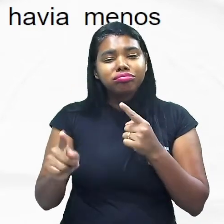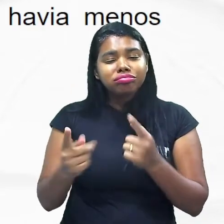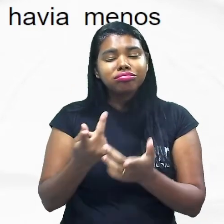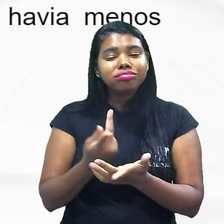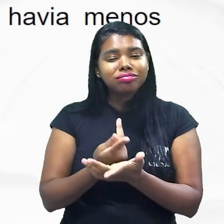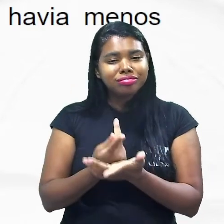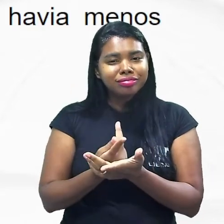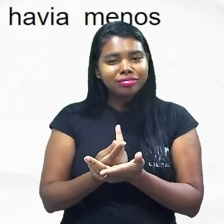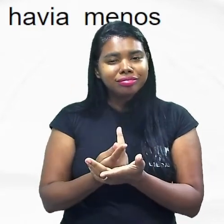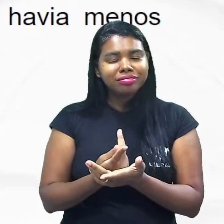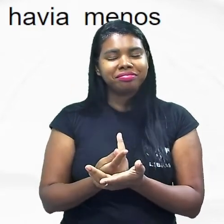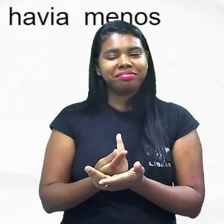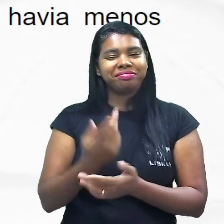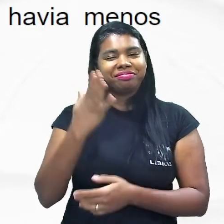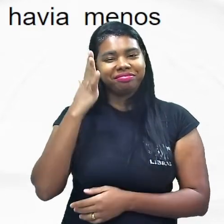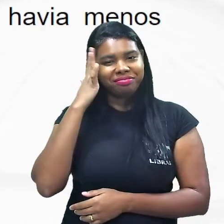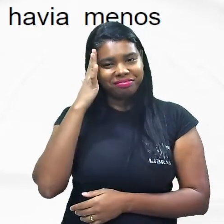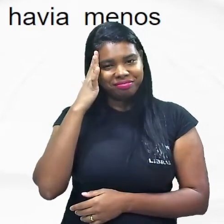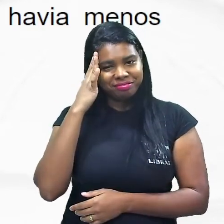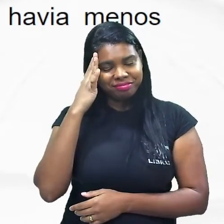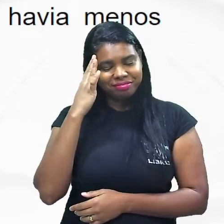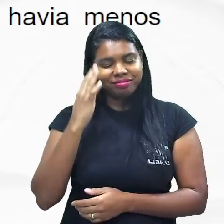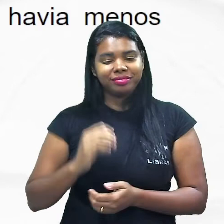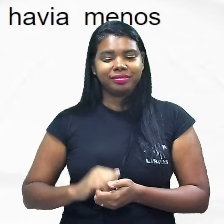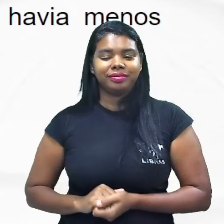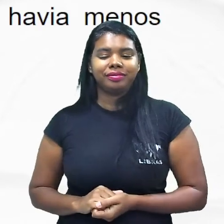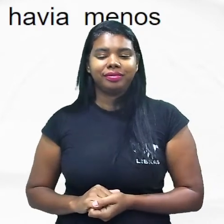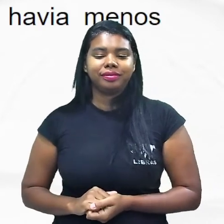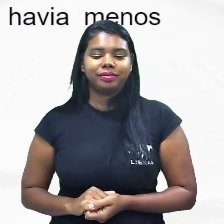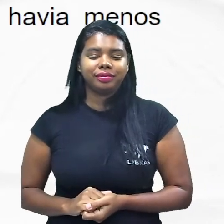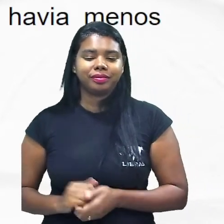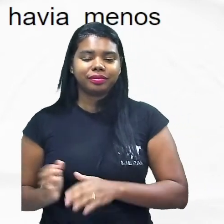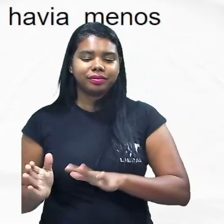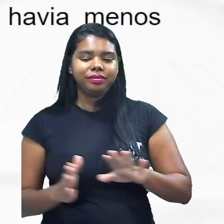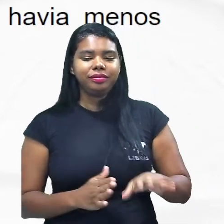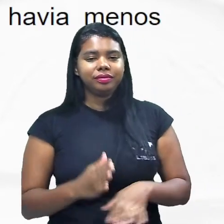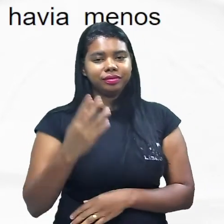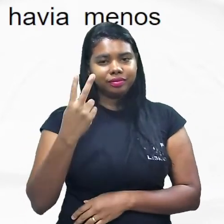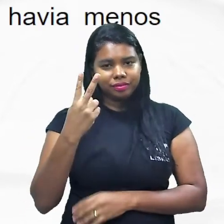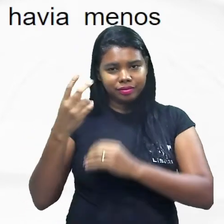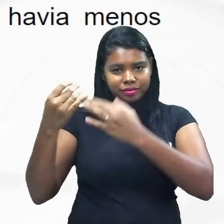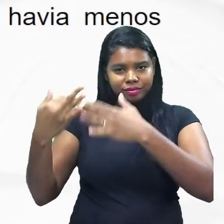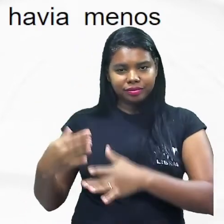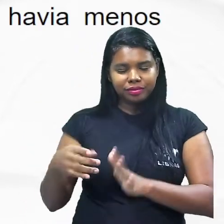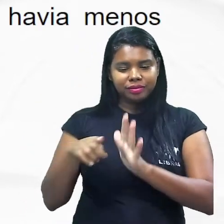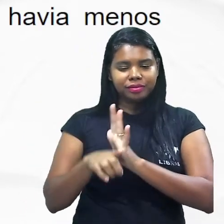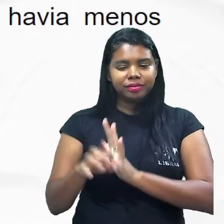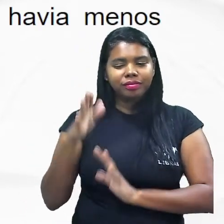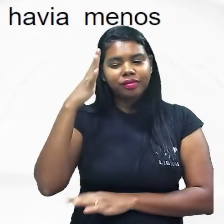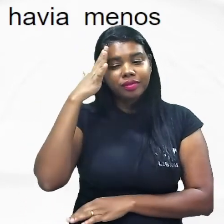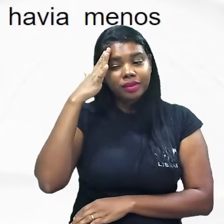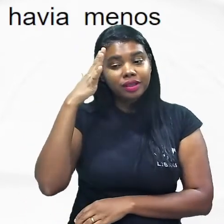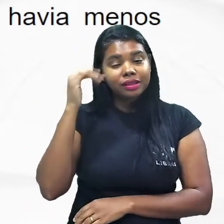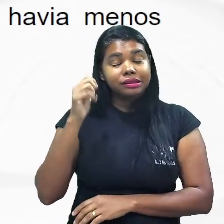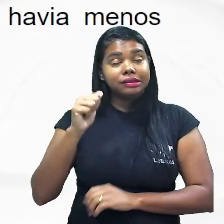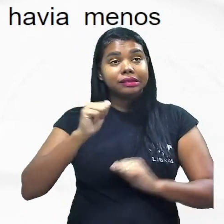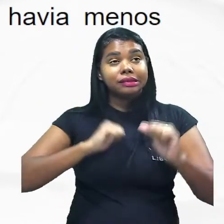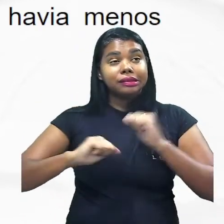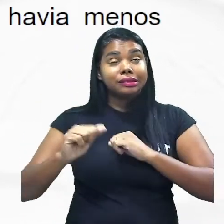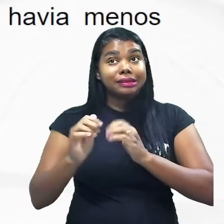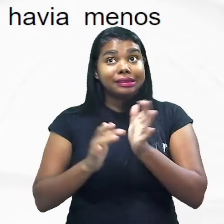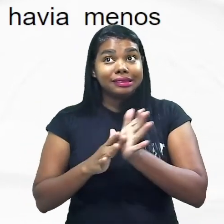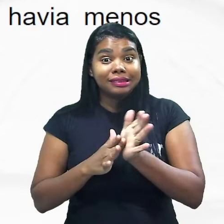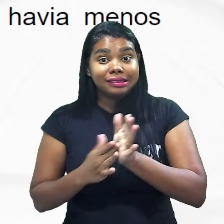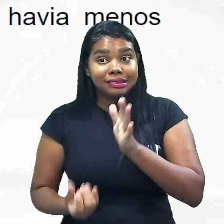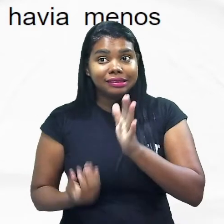estarão resolvidos então o item 1 é falso o item 2 ele diz sabe-se que uma fonte de ansiedade e